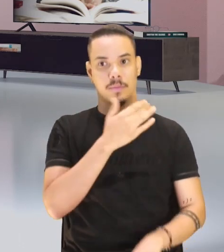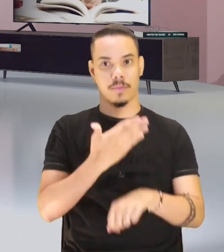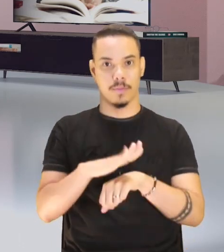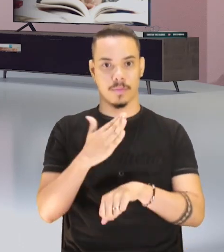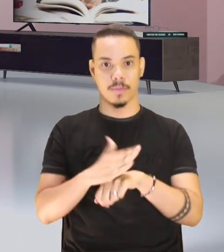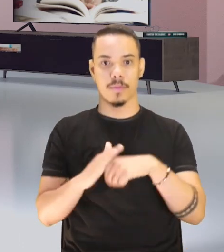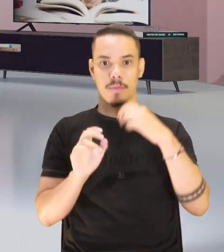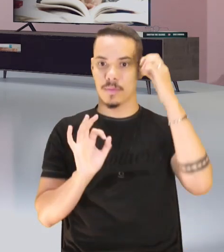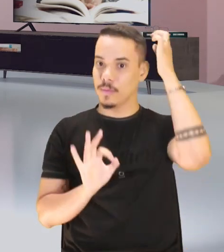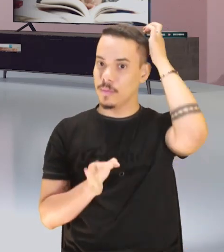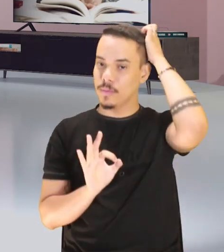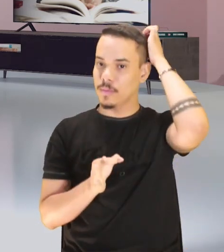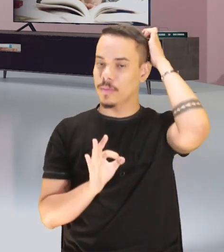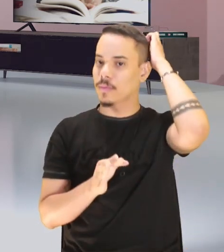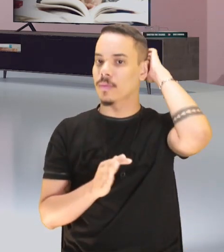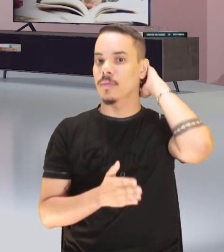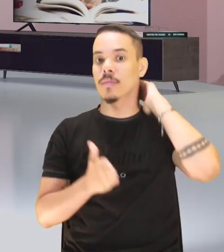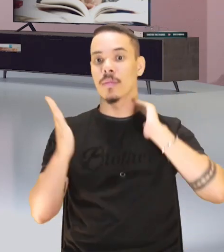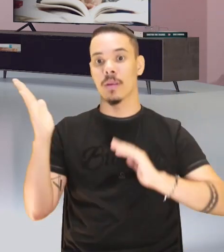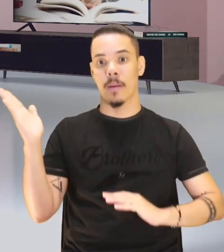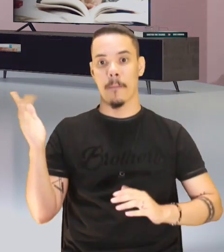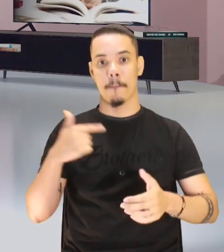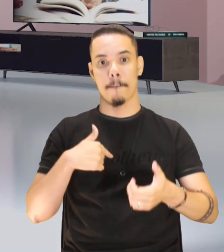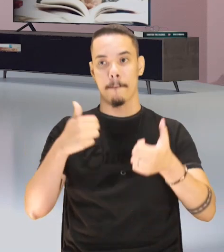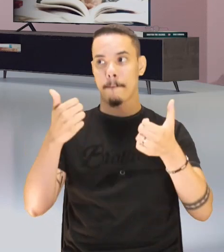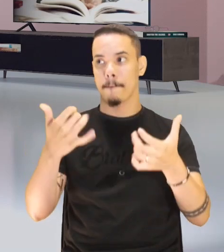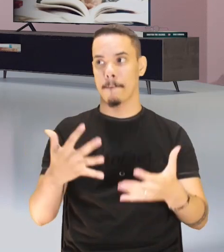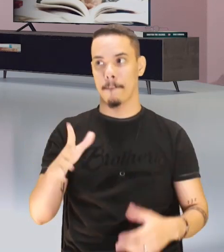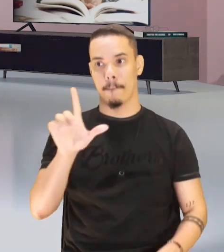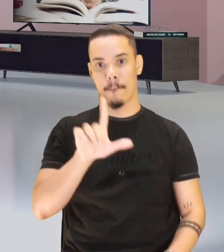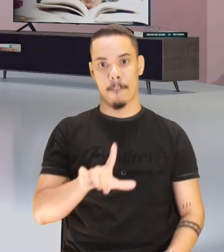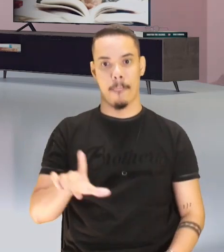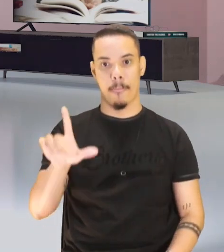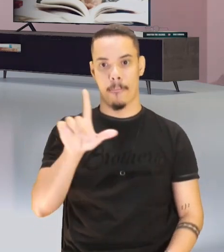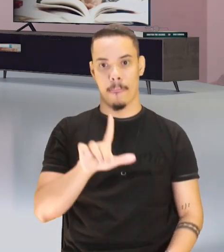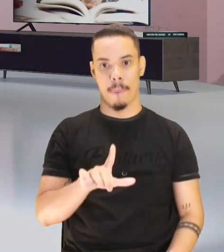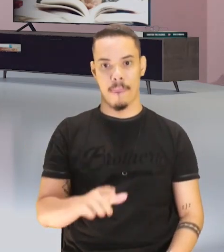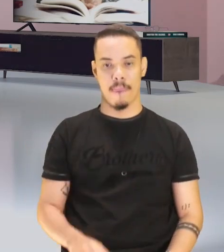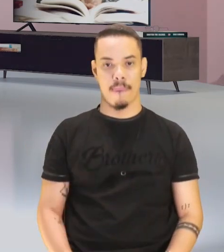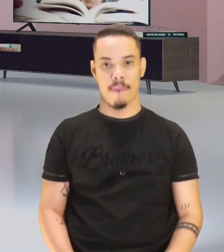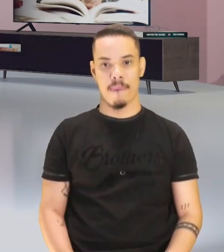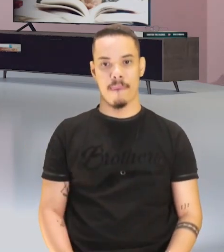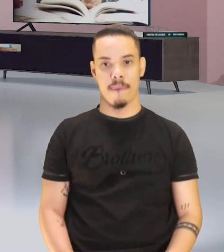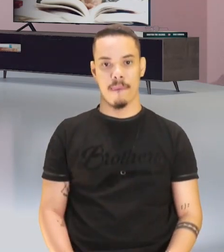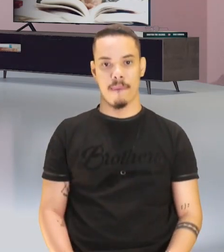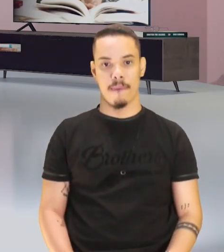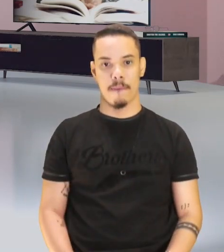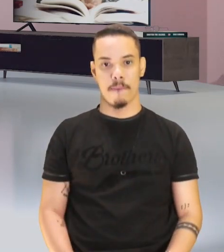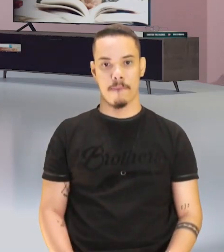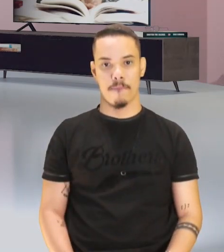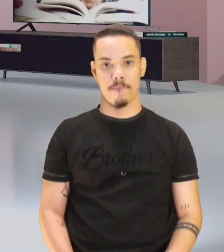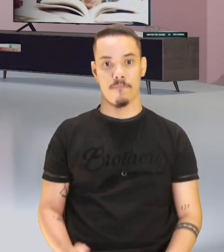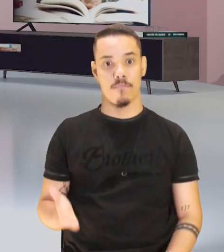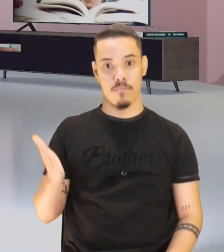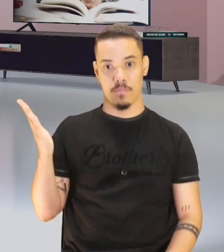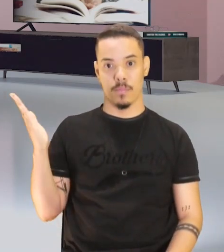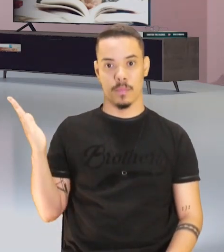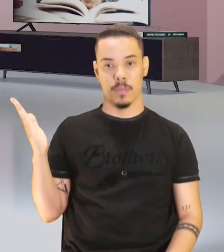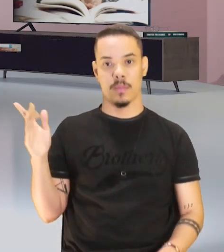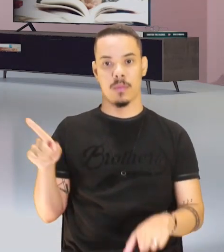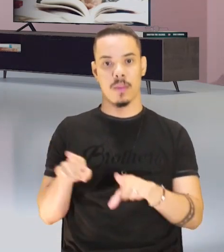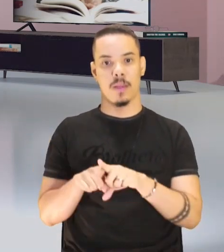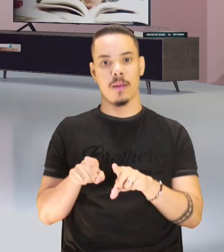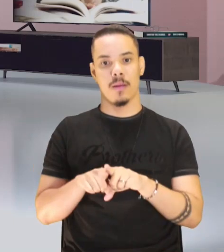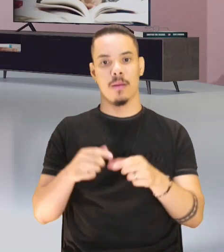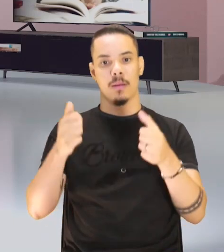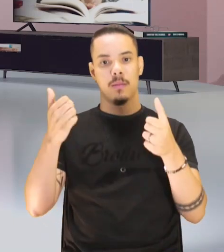certo? Muito bem. E aqui, falando de literatura, vamos aí apontar algumas obras, como você está vendo, e dizer